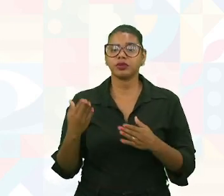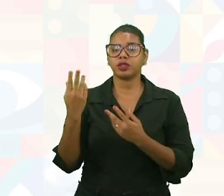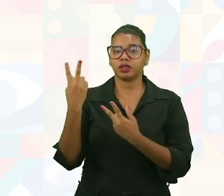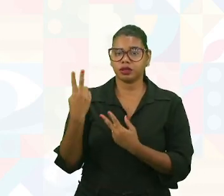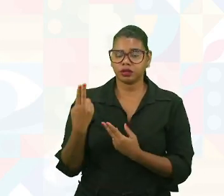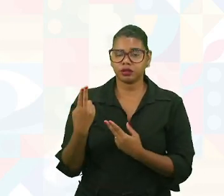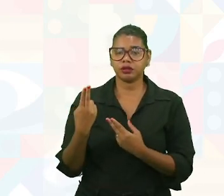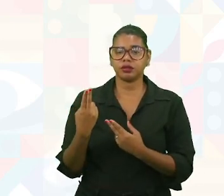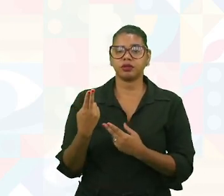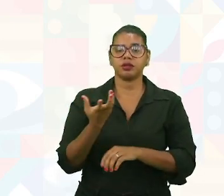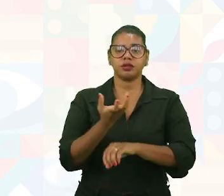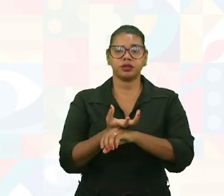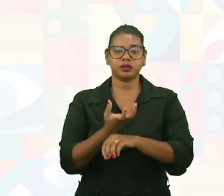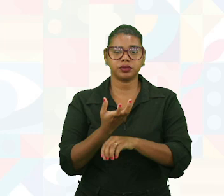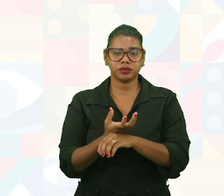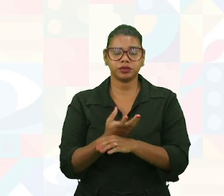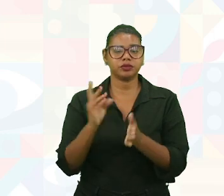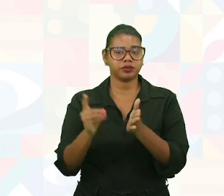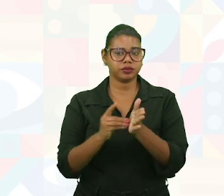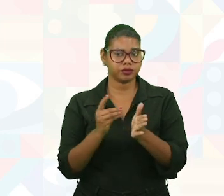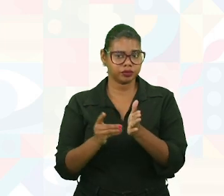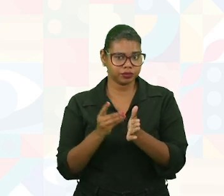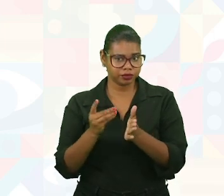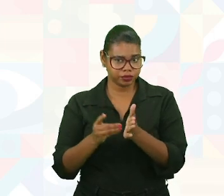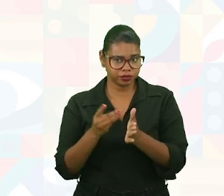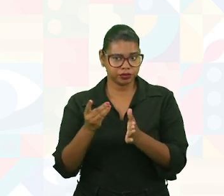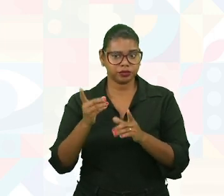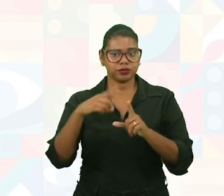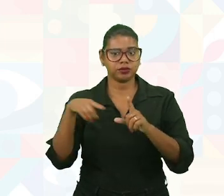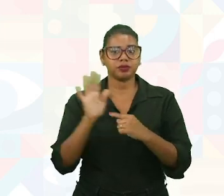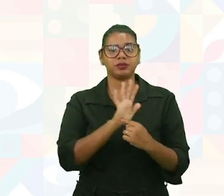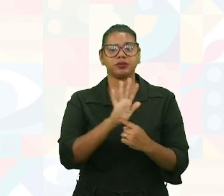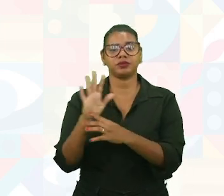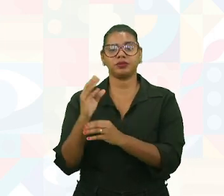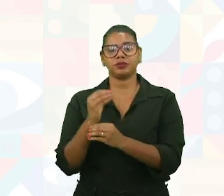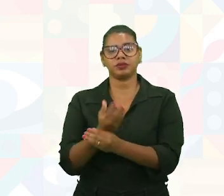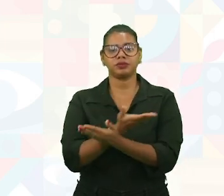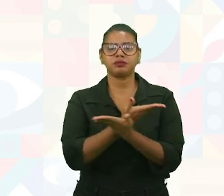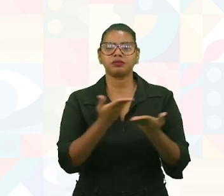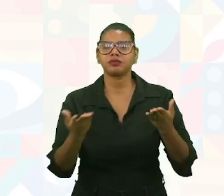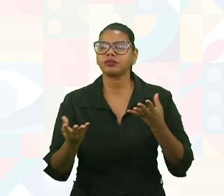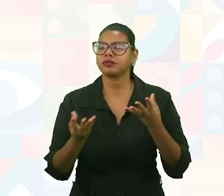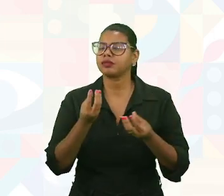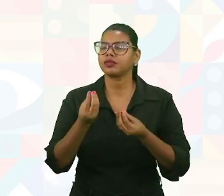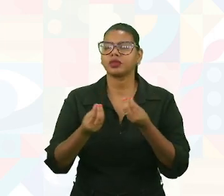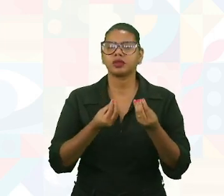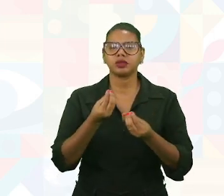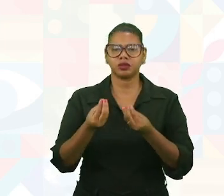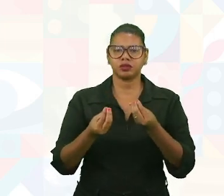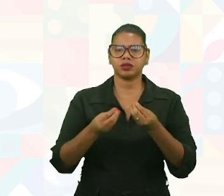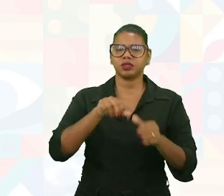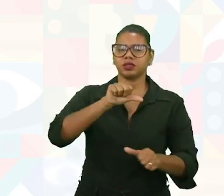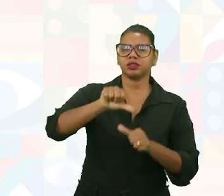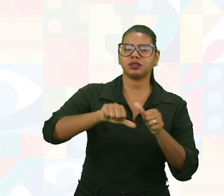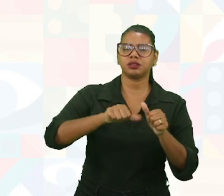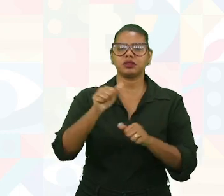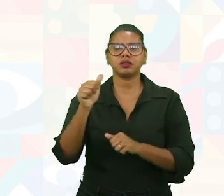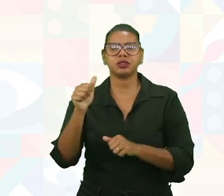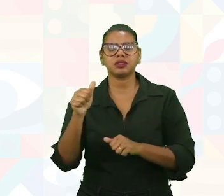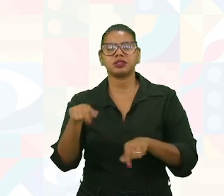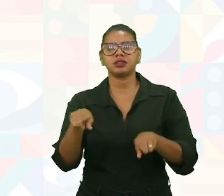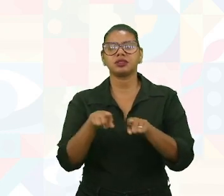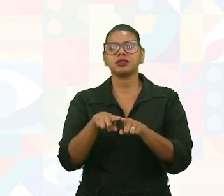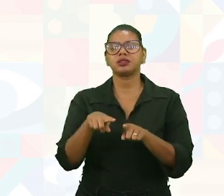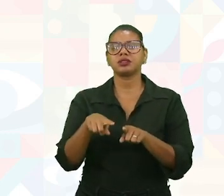disciplina que ela justamente tenta mostrar para vocês como é que está se mudando. A forma de pensar, de